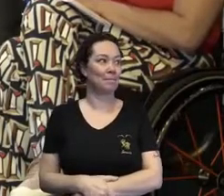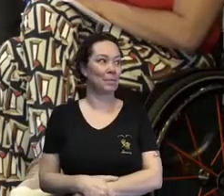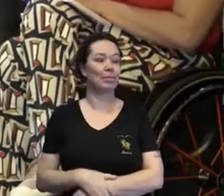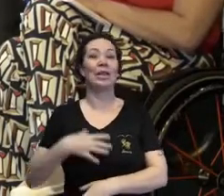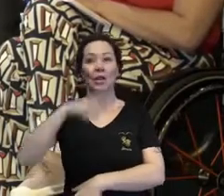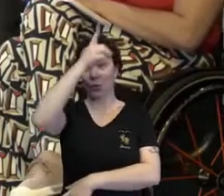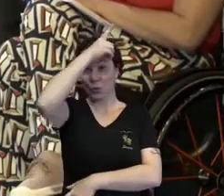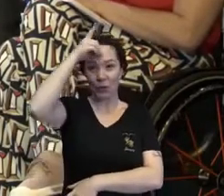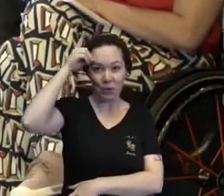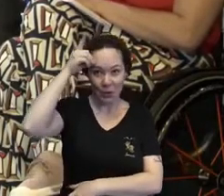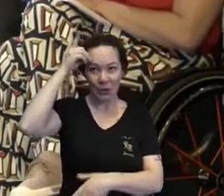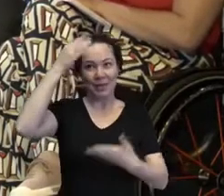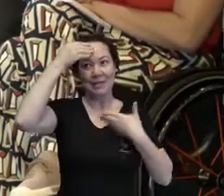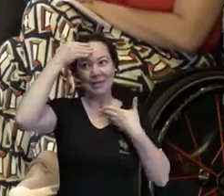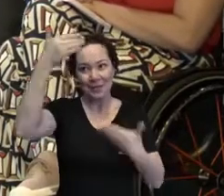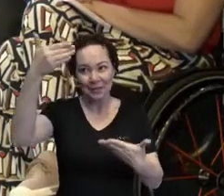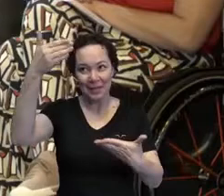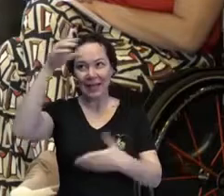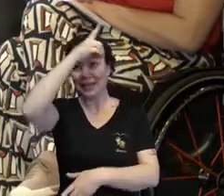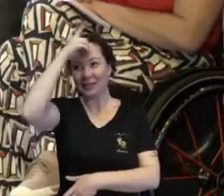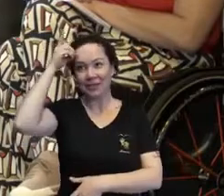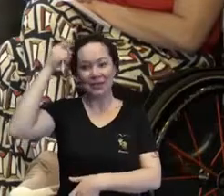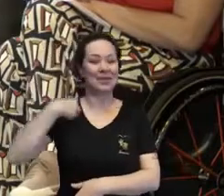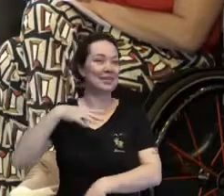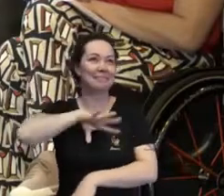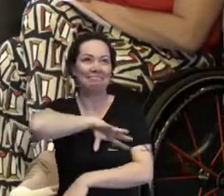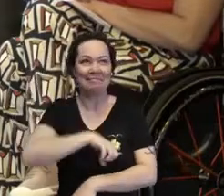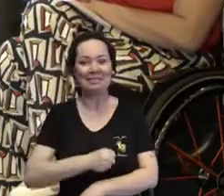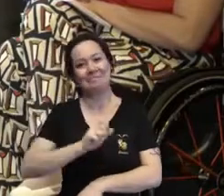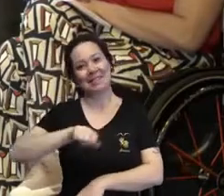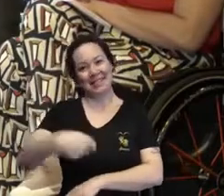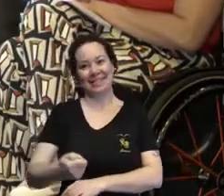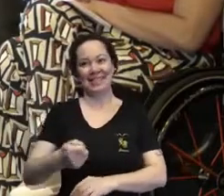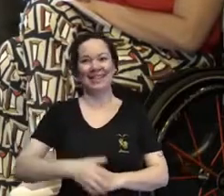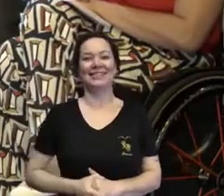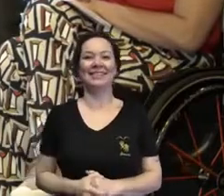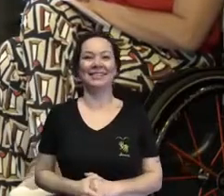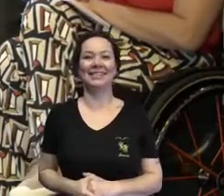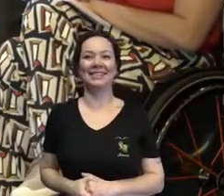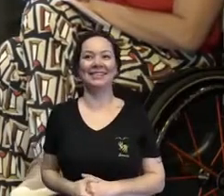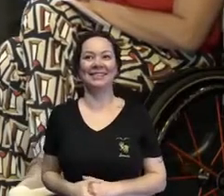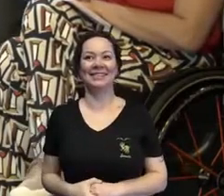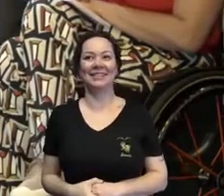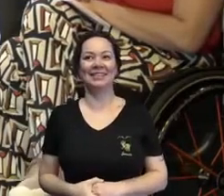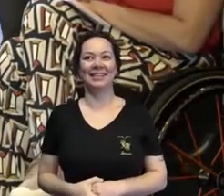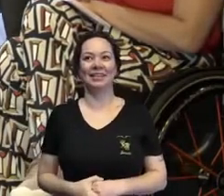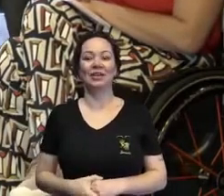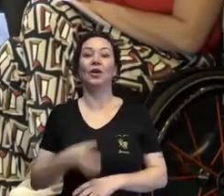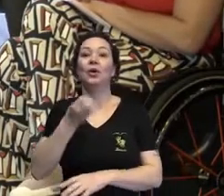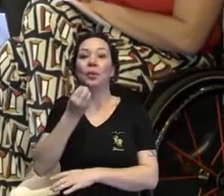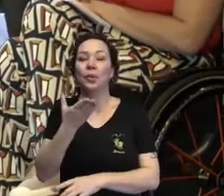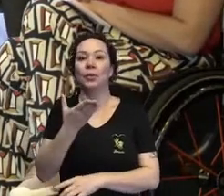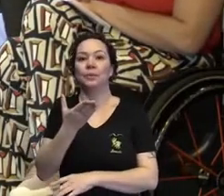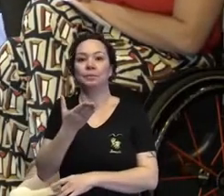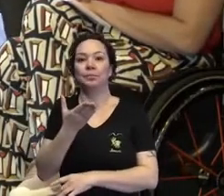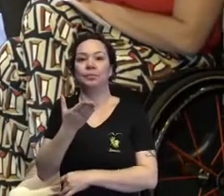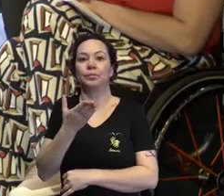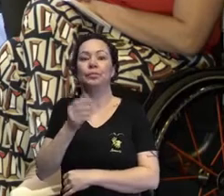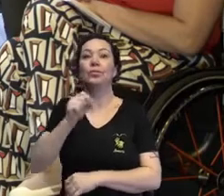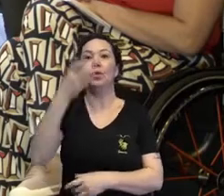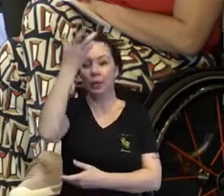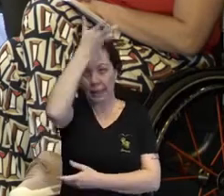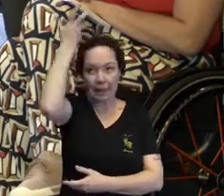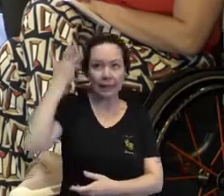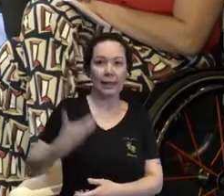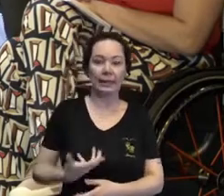Douglas, muito obrigada. Douglas, eu amei. Bom, essa questão que você trouxe, que Catarina